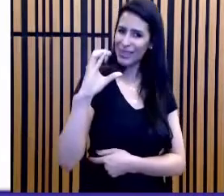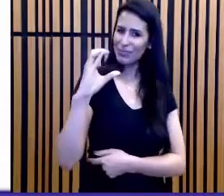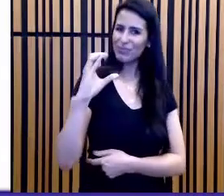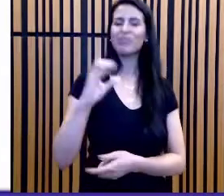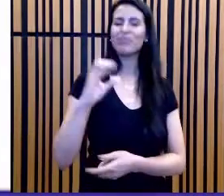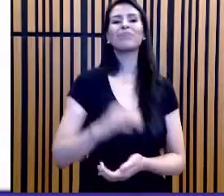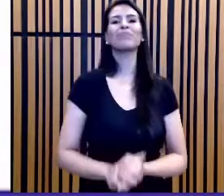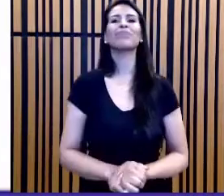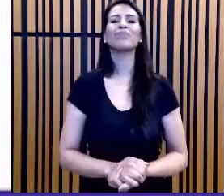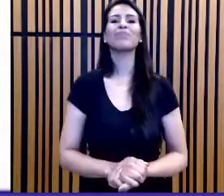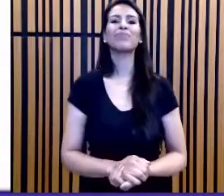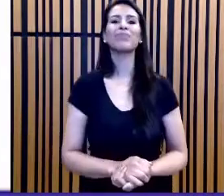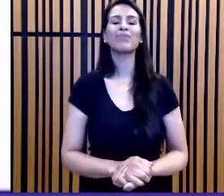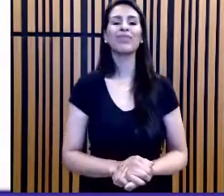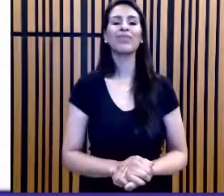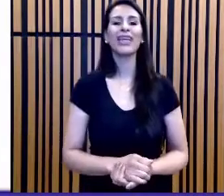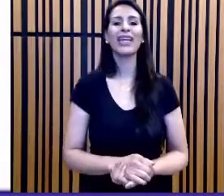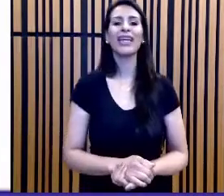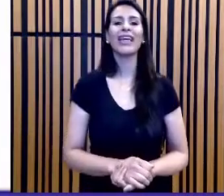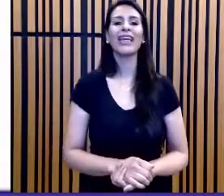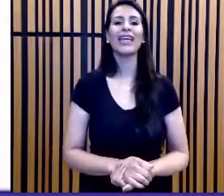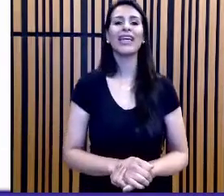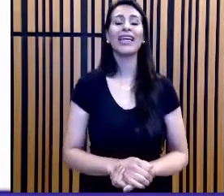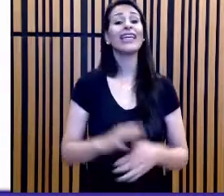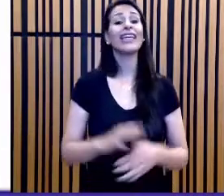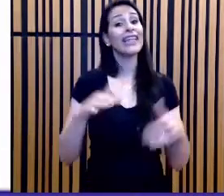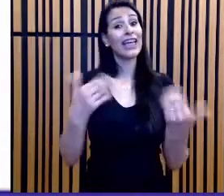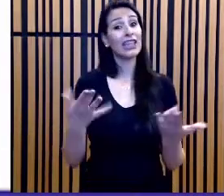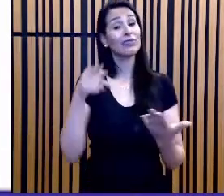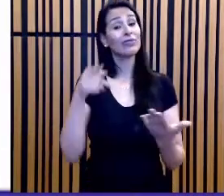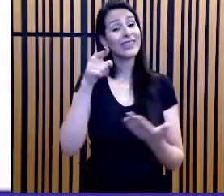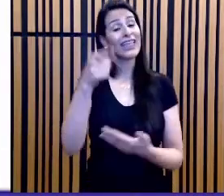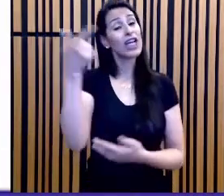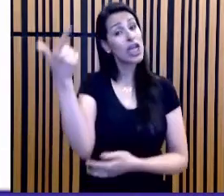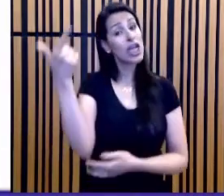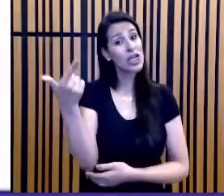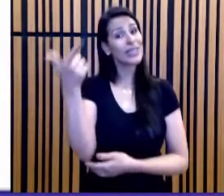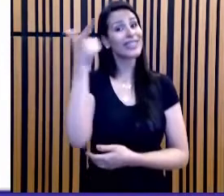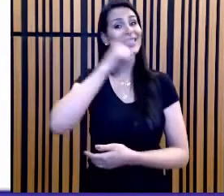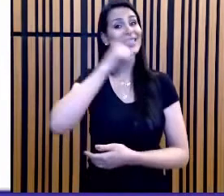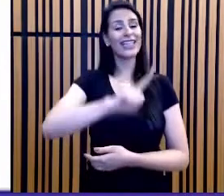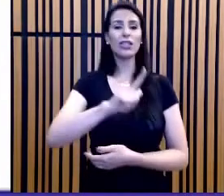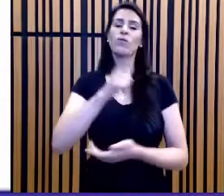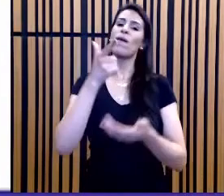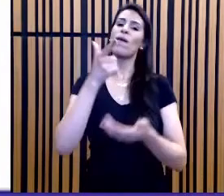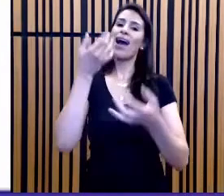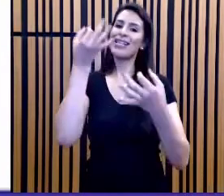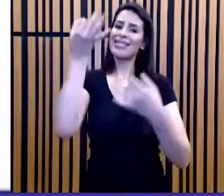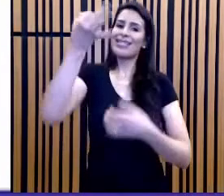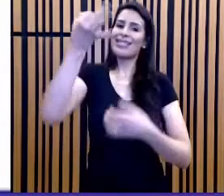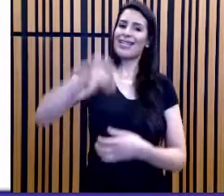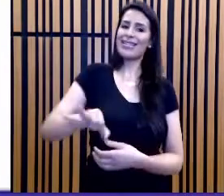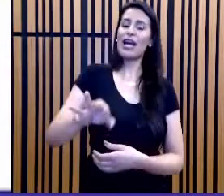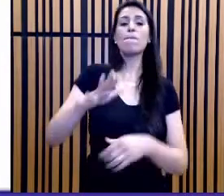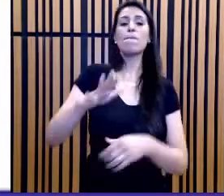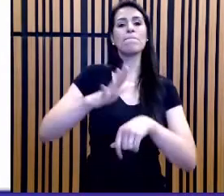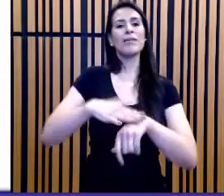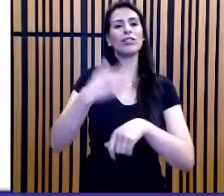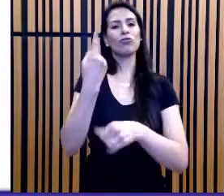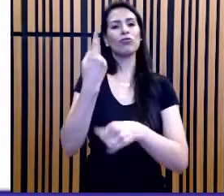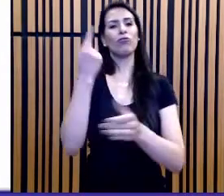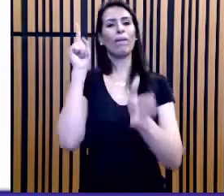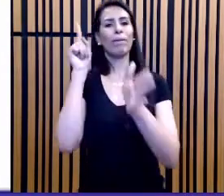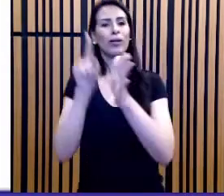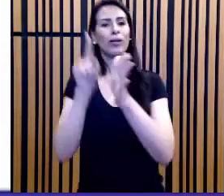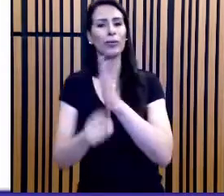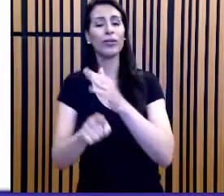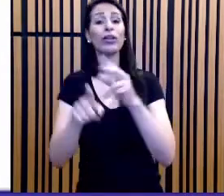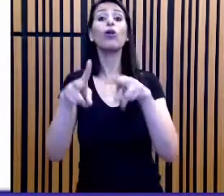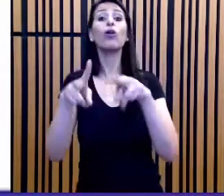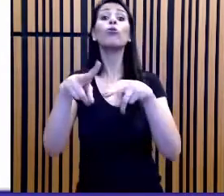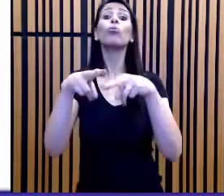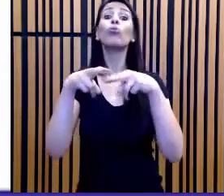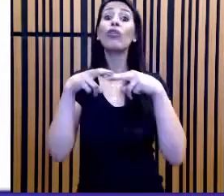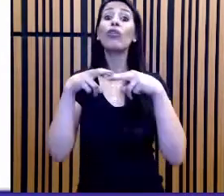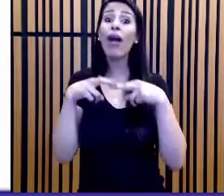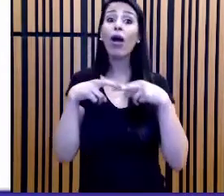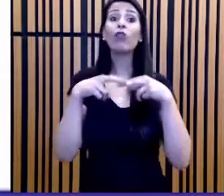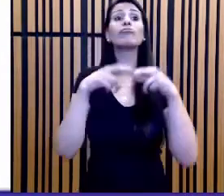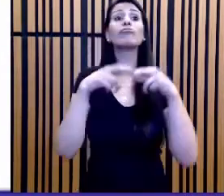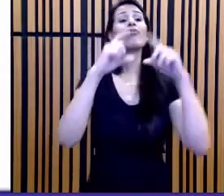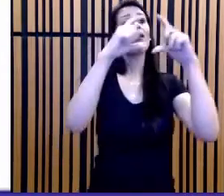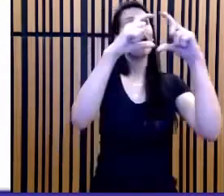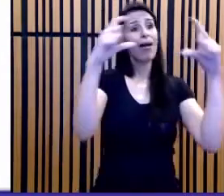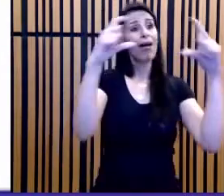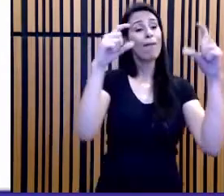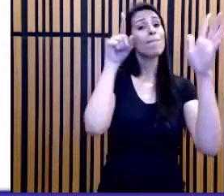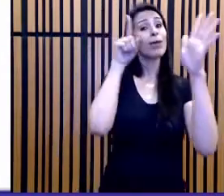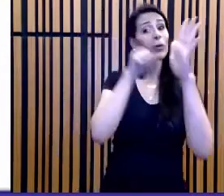Canadá. E você acabou de matar mais uma, eu disse, mais uma questão do Enem, a partir de uma primeira leitura cuidadosa